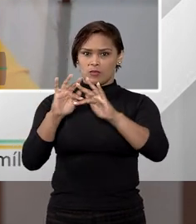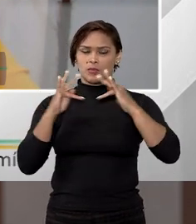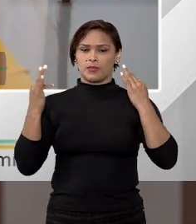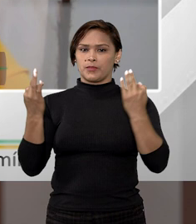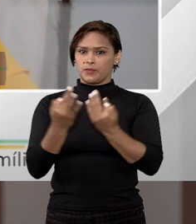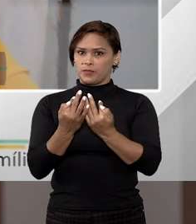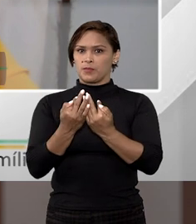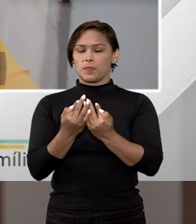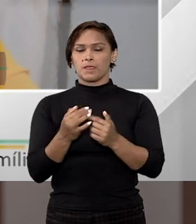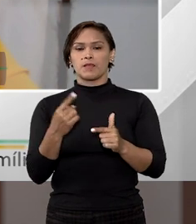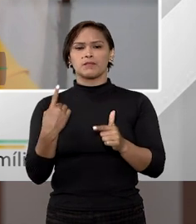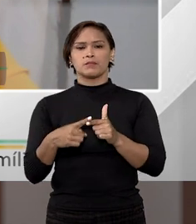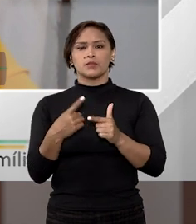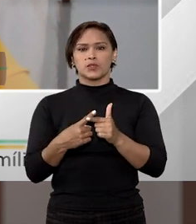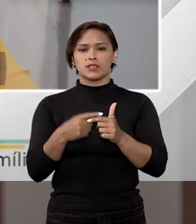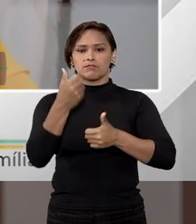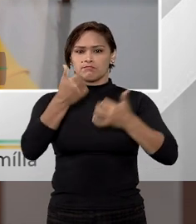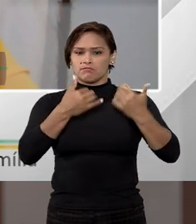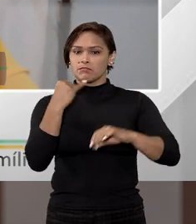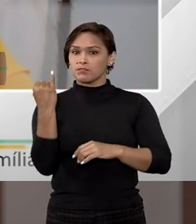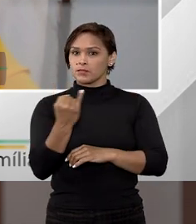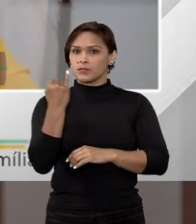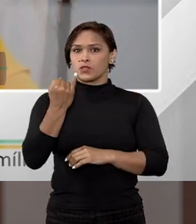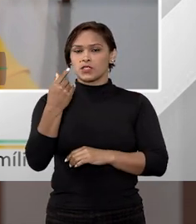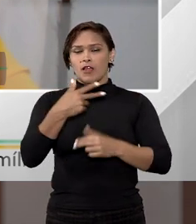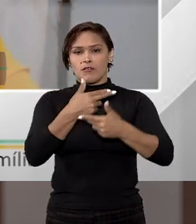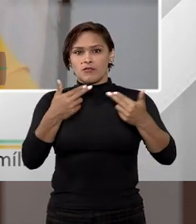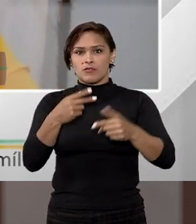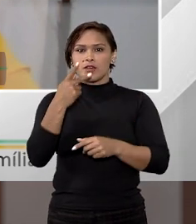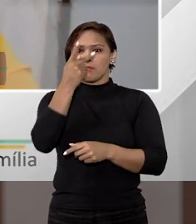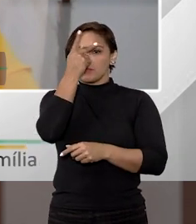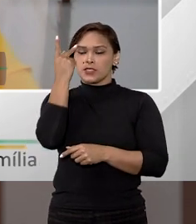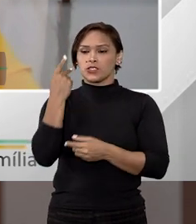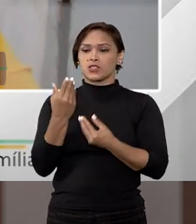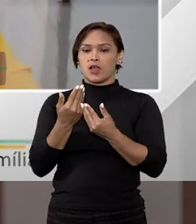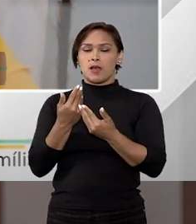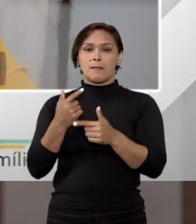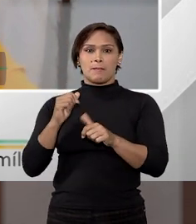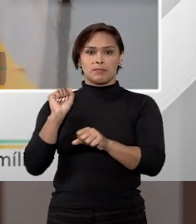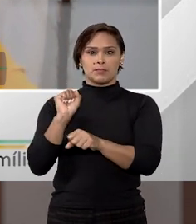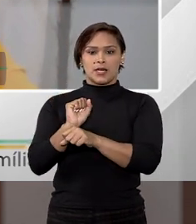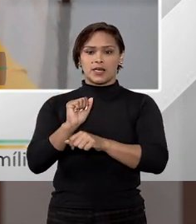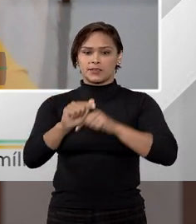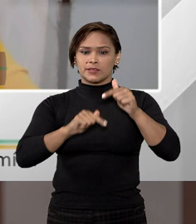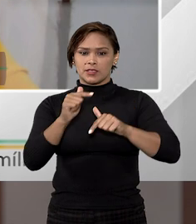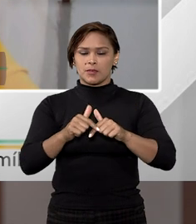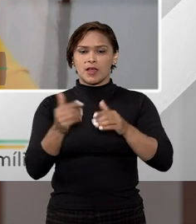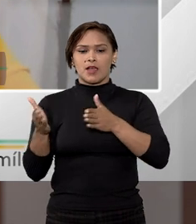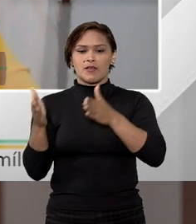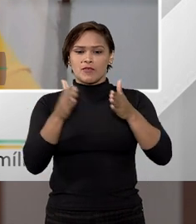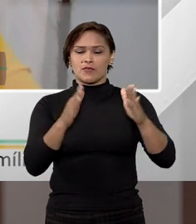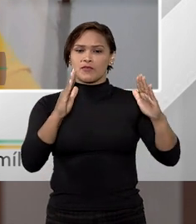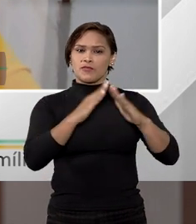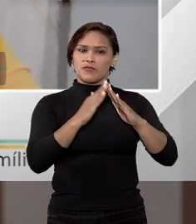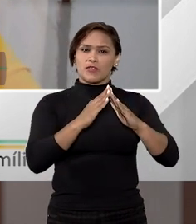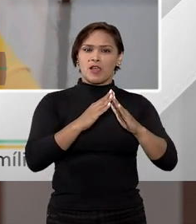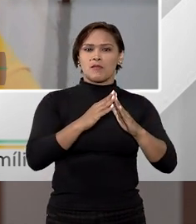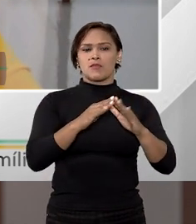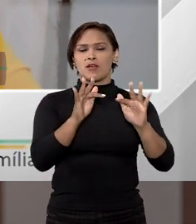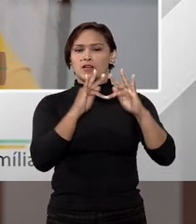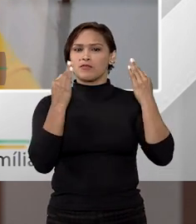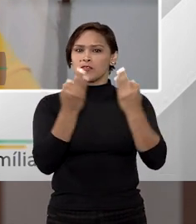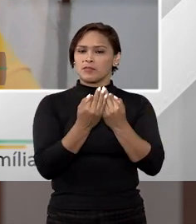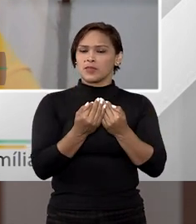família. E isso é por uma razão bastante importante. Muitas pessoas perdem o emprego, vão morar na casa de parentes, de amigos, não conseguem